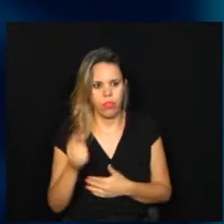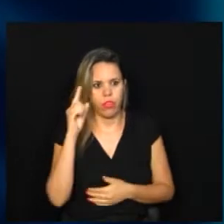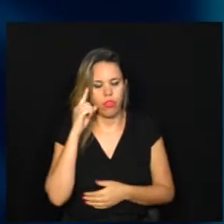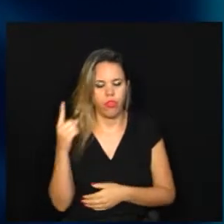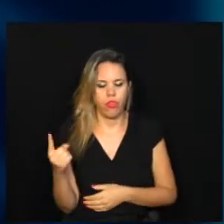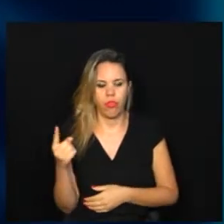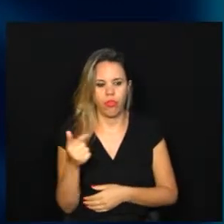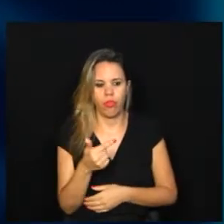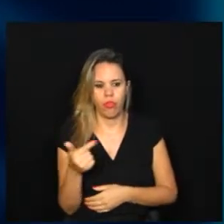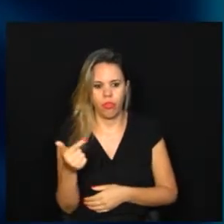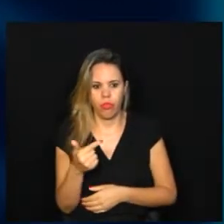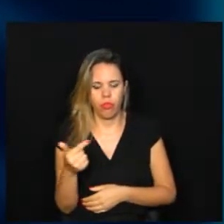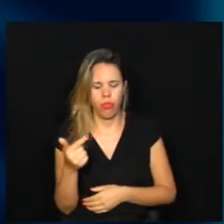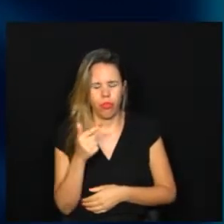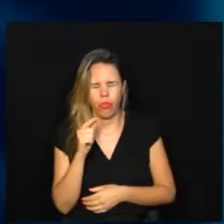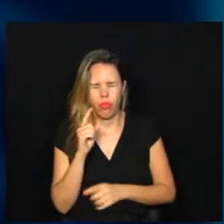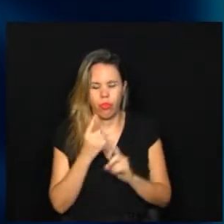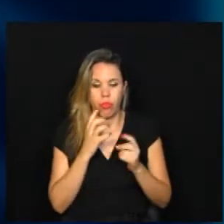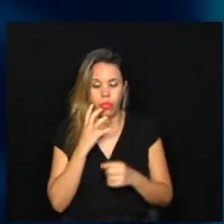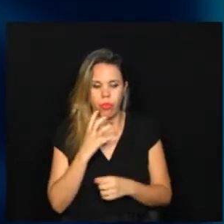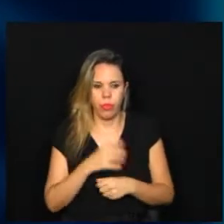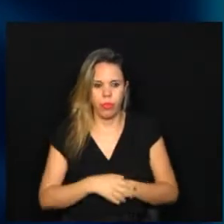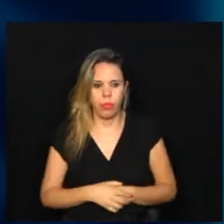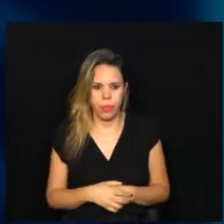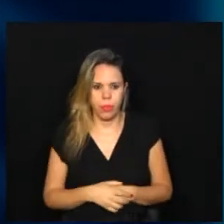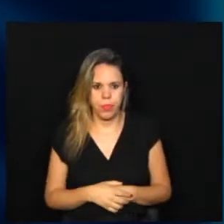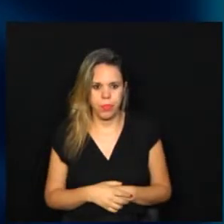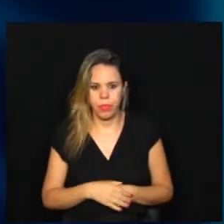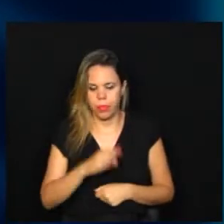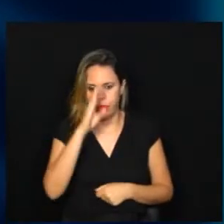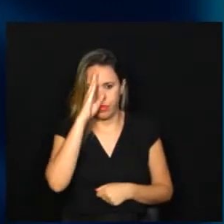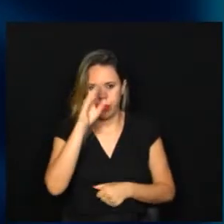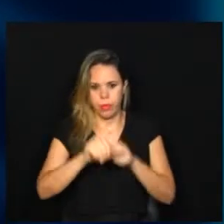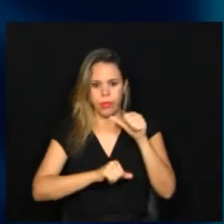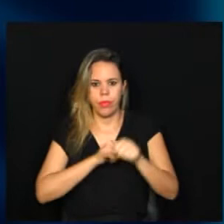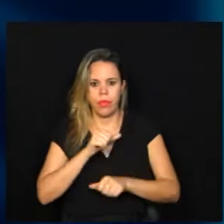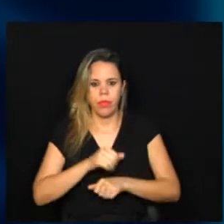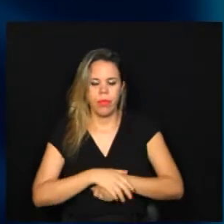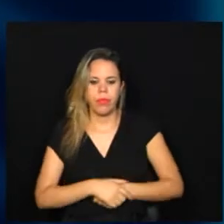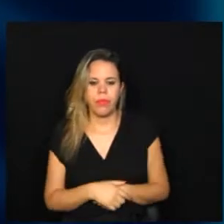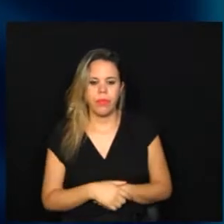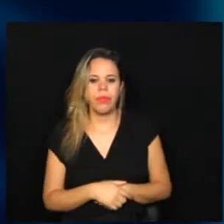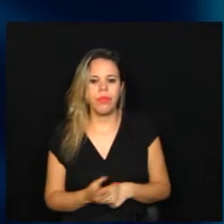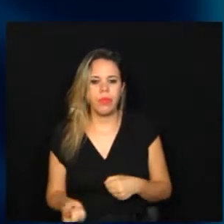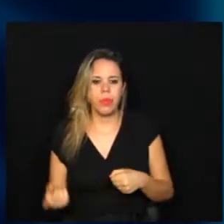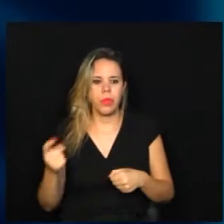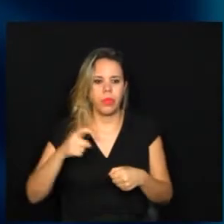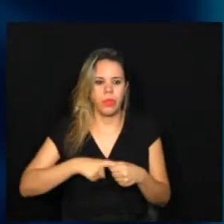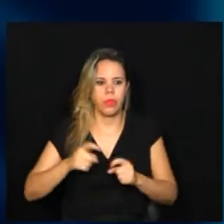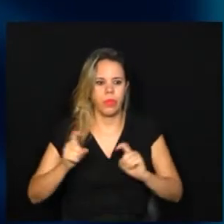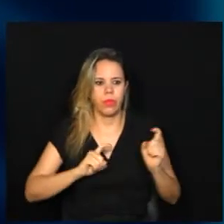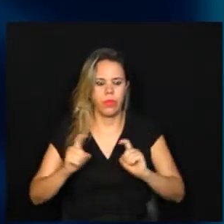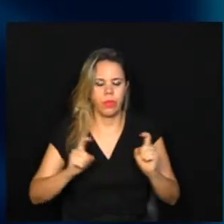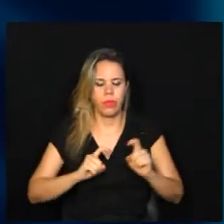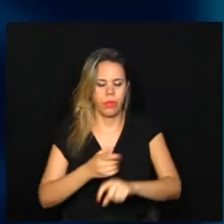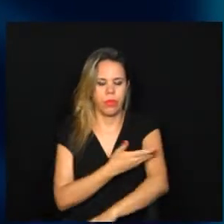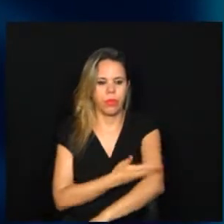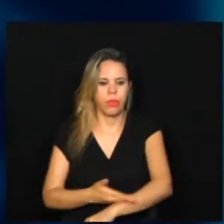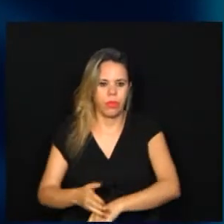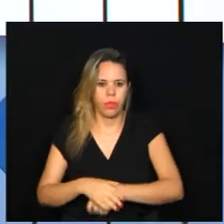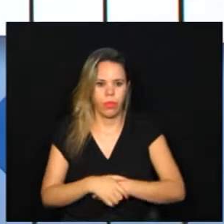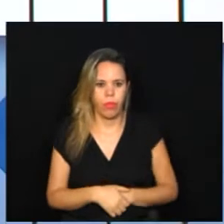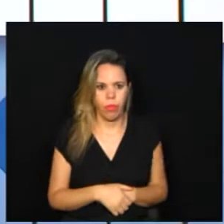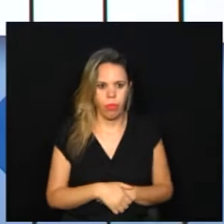dia 22 de fevereiro. A principal mudança é a volta, então, das reuniões ordinárias